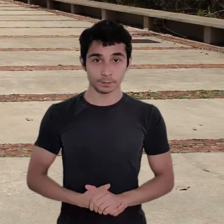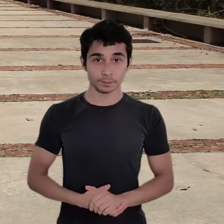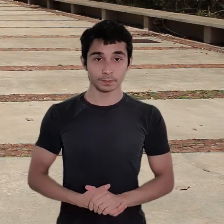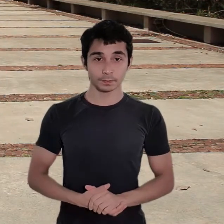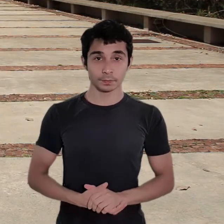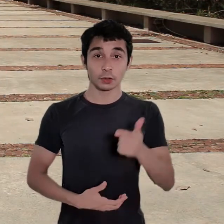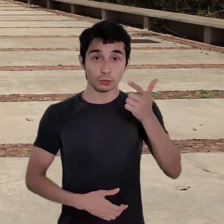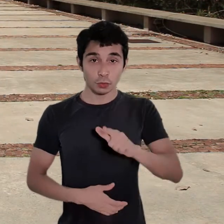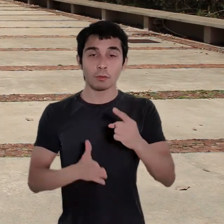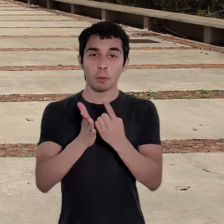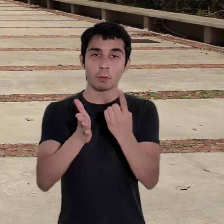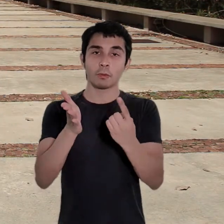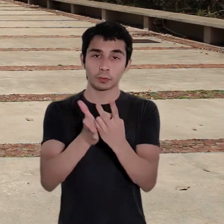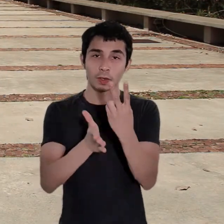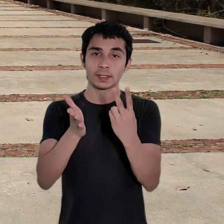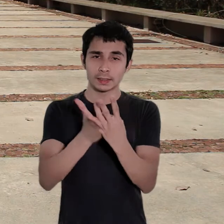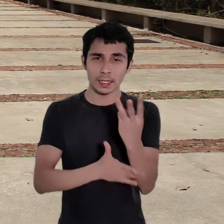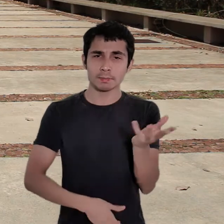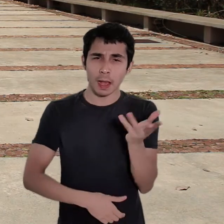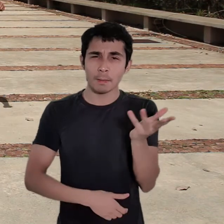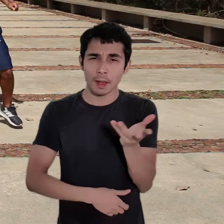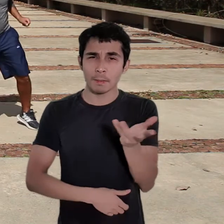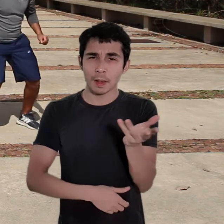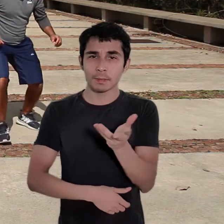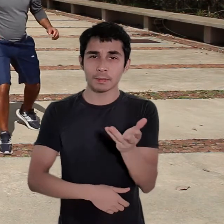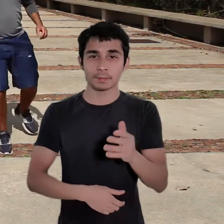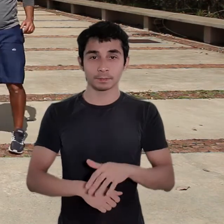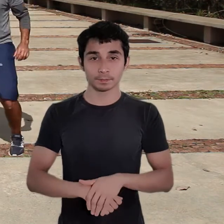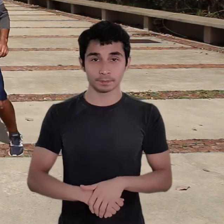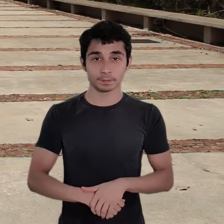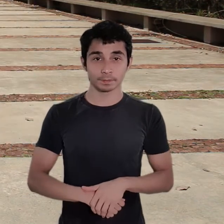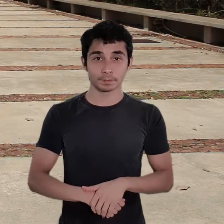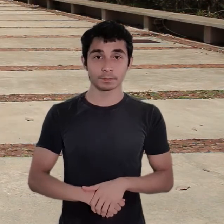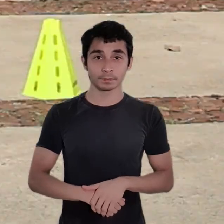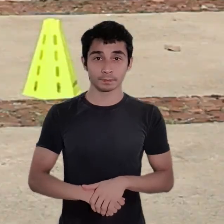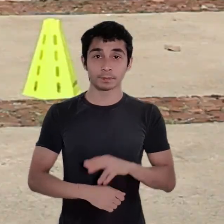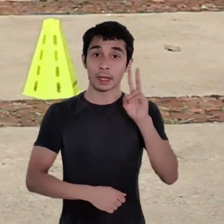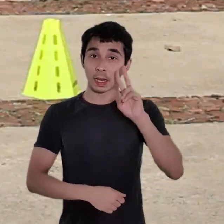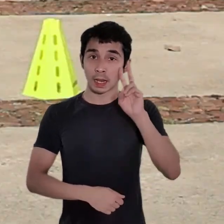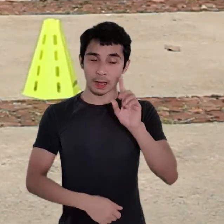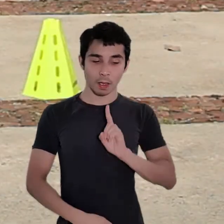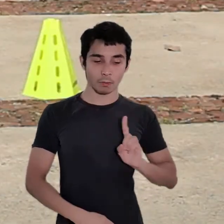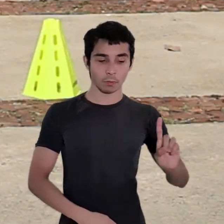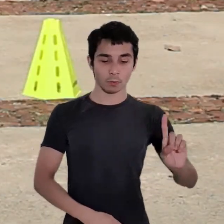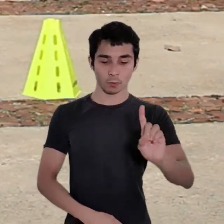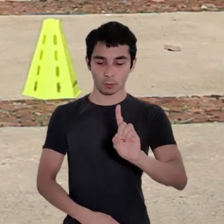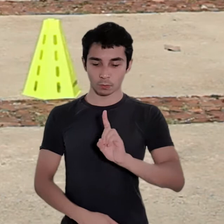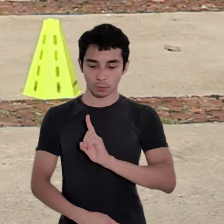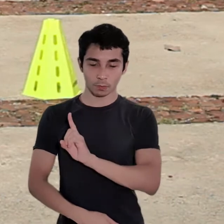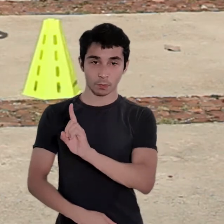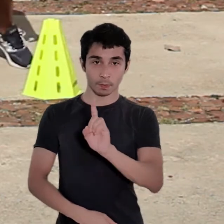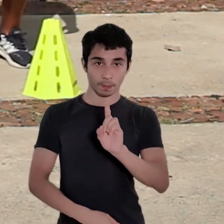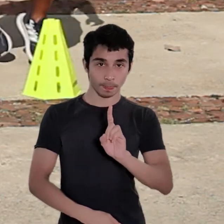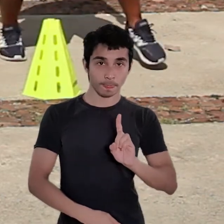Próximas 3 repetições aí no nível intermediário. Isso, fazendo deslocamento, passando pelos cones.